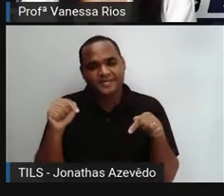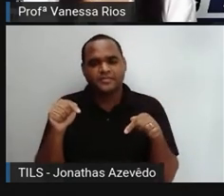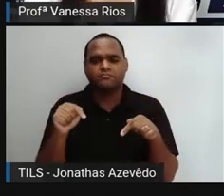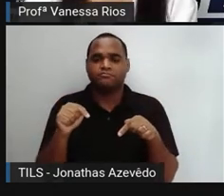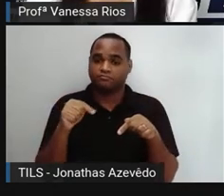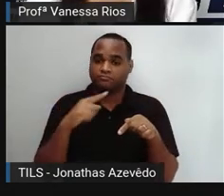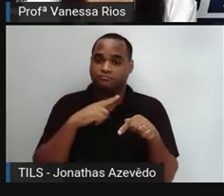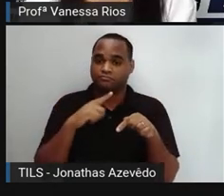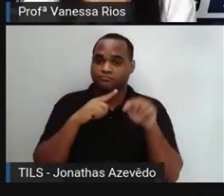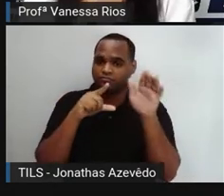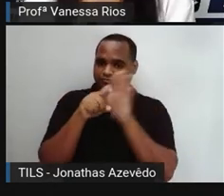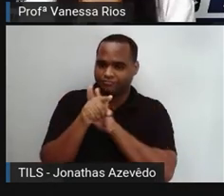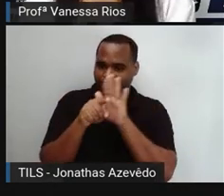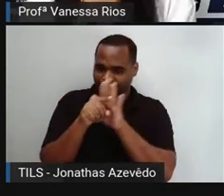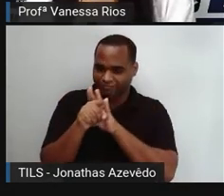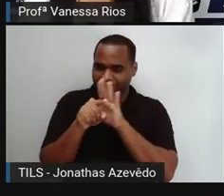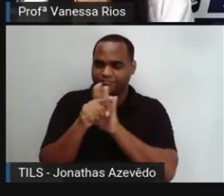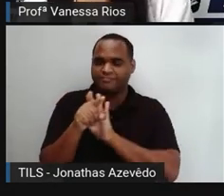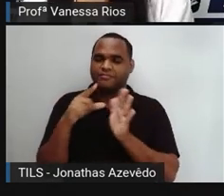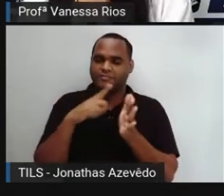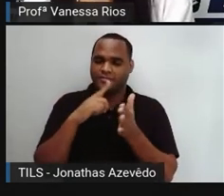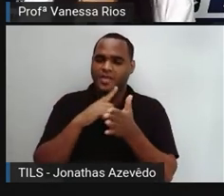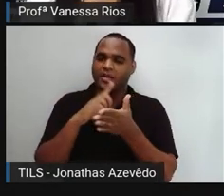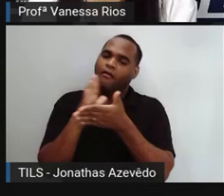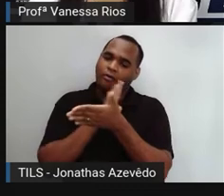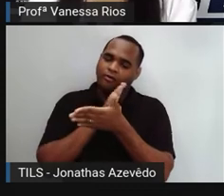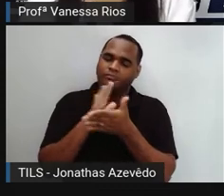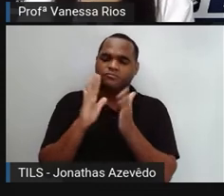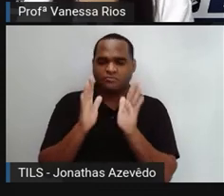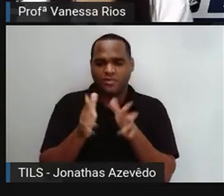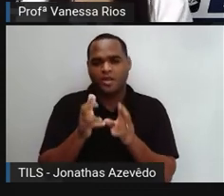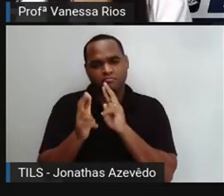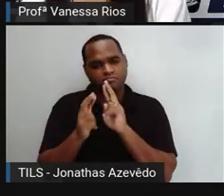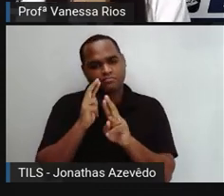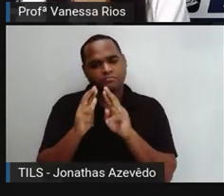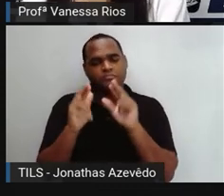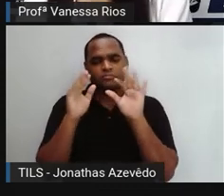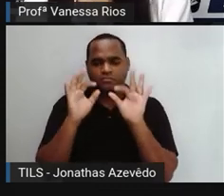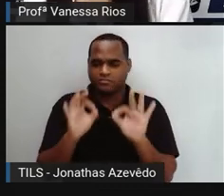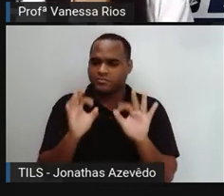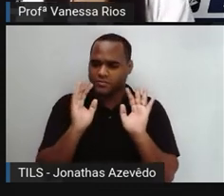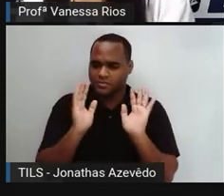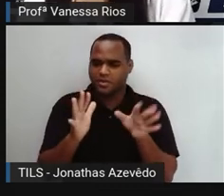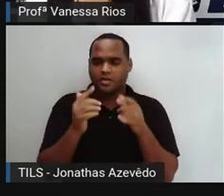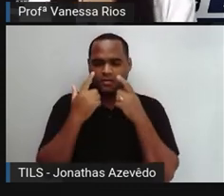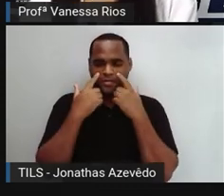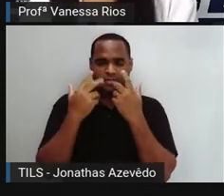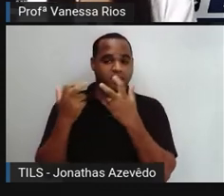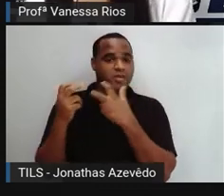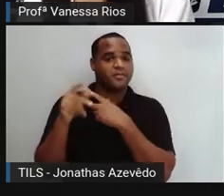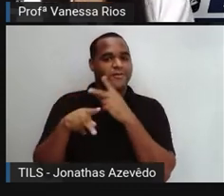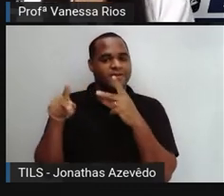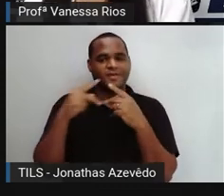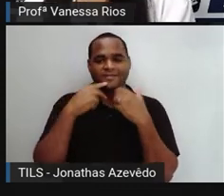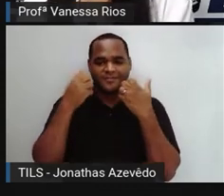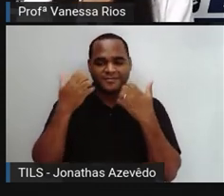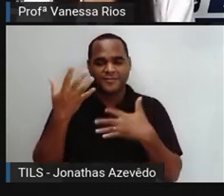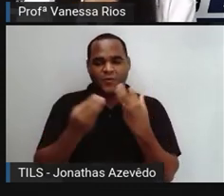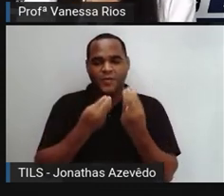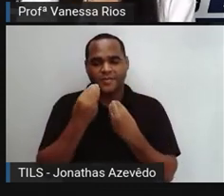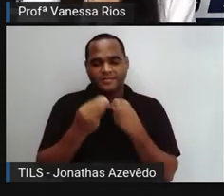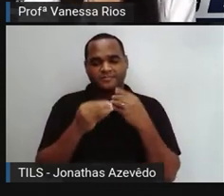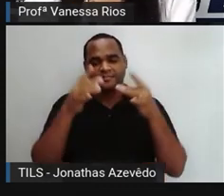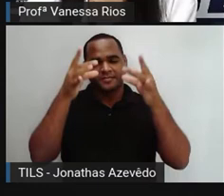questionamentos que já foram aí, de certa forma, respondidos e observados de acordo com o que a PRO foi fazendo aqui a